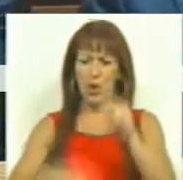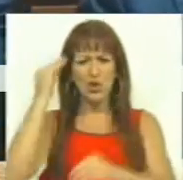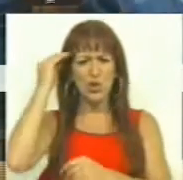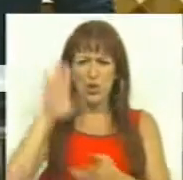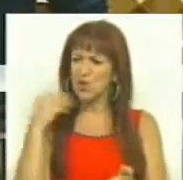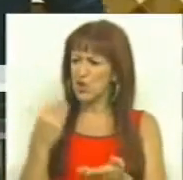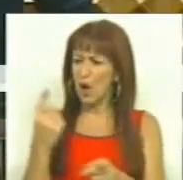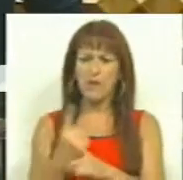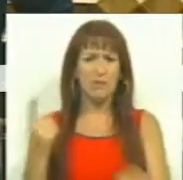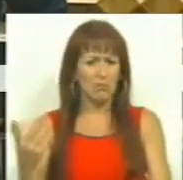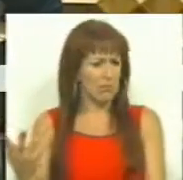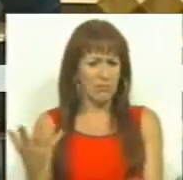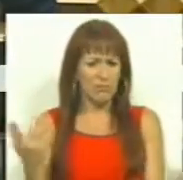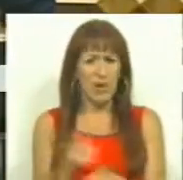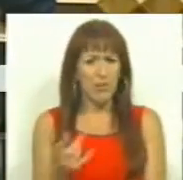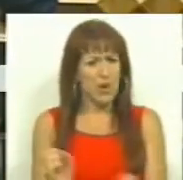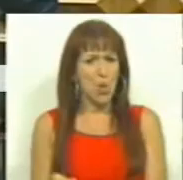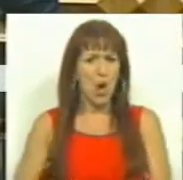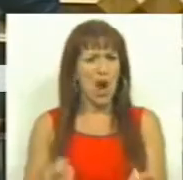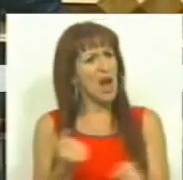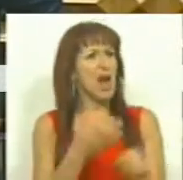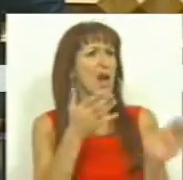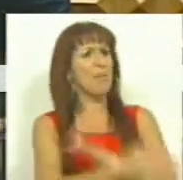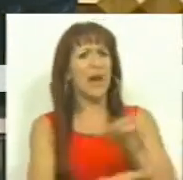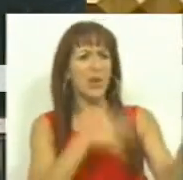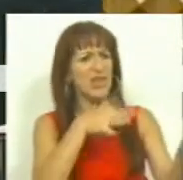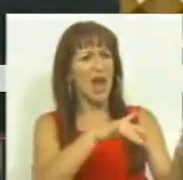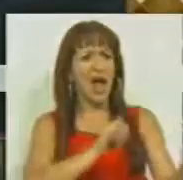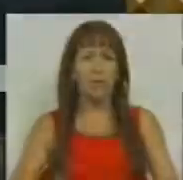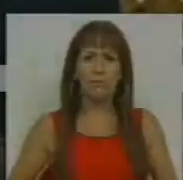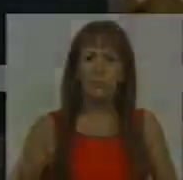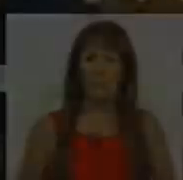dos jovens pura e simplesmente porque não há emprego na área.